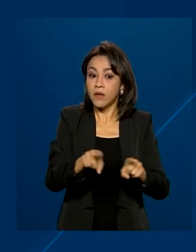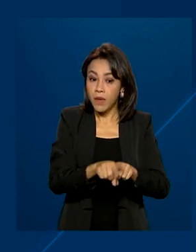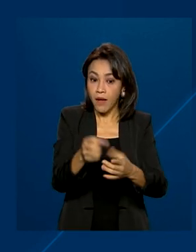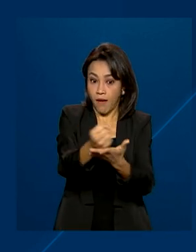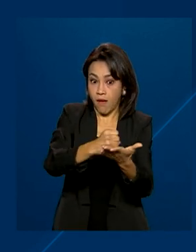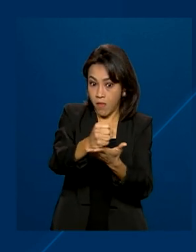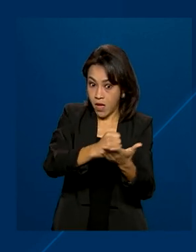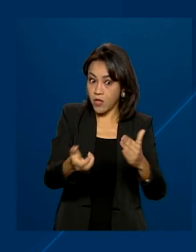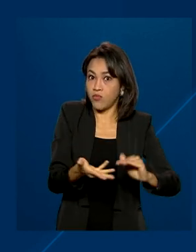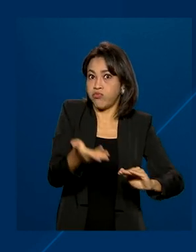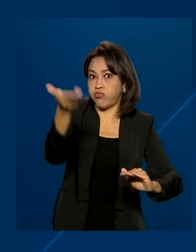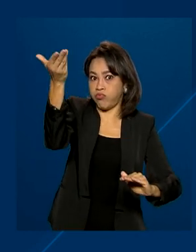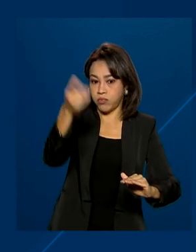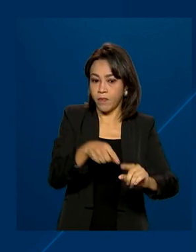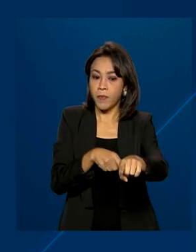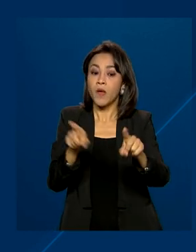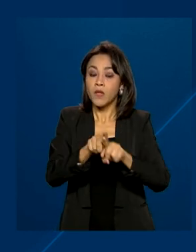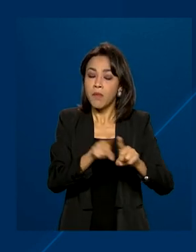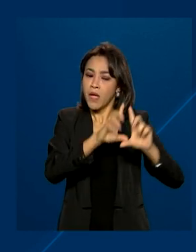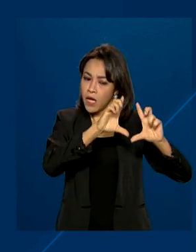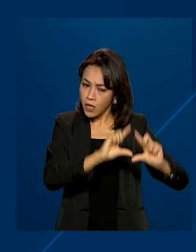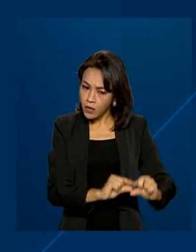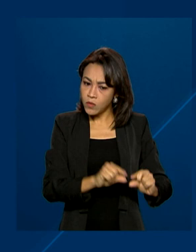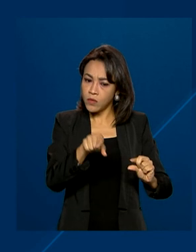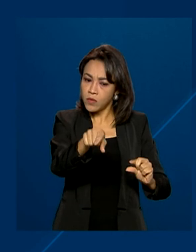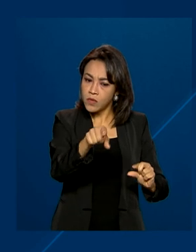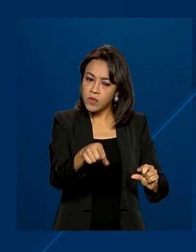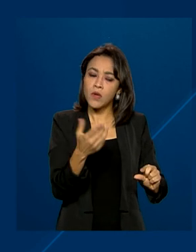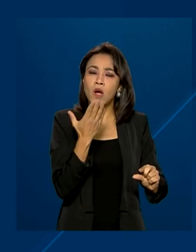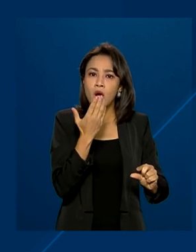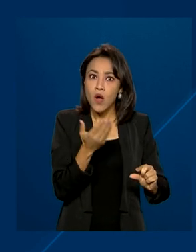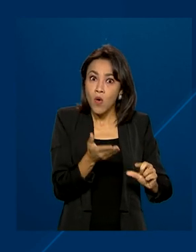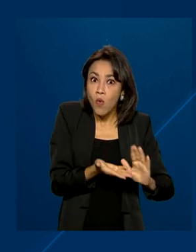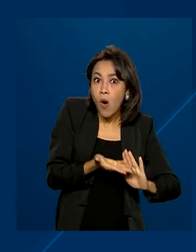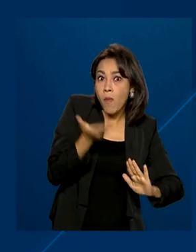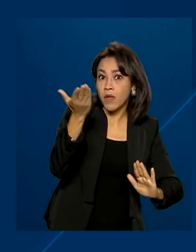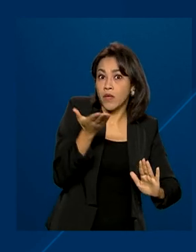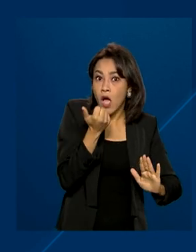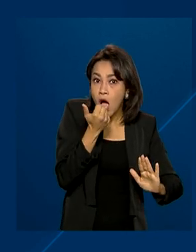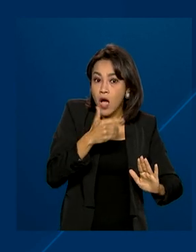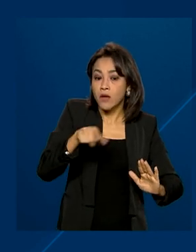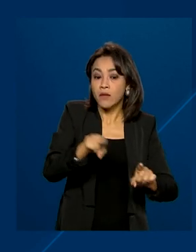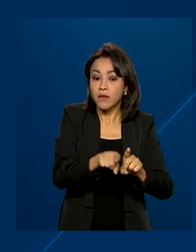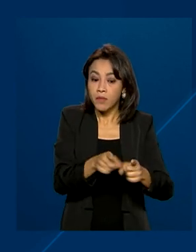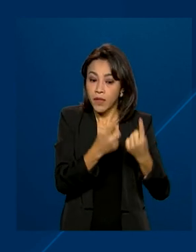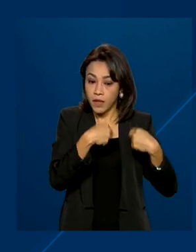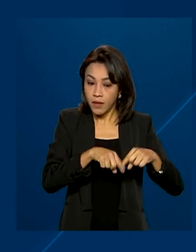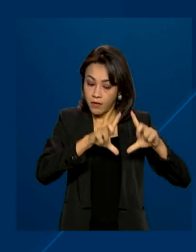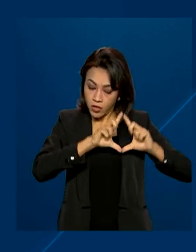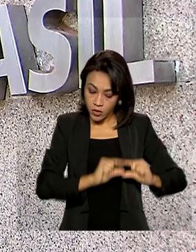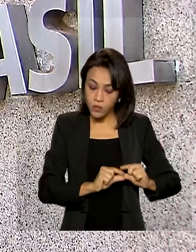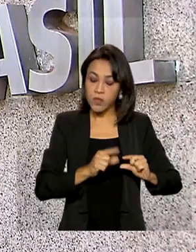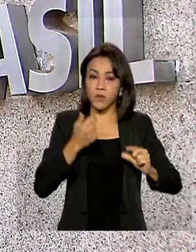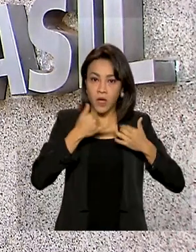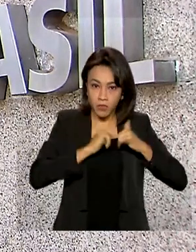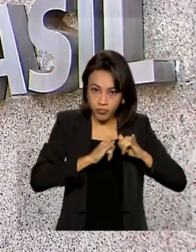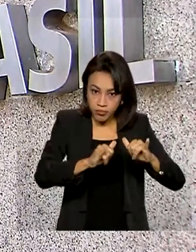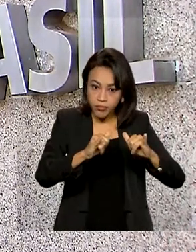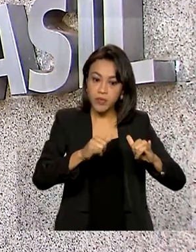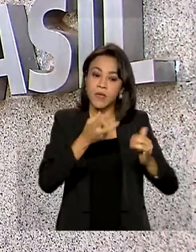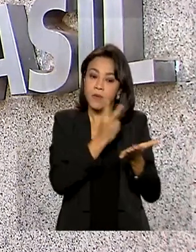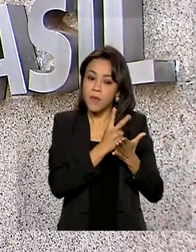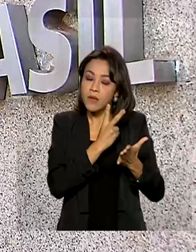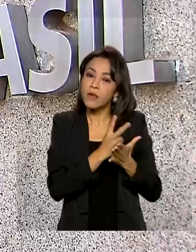o índice para baixo foram a desaceleração do aumento do preço dos alimentos e a queda no custo da energia elétrica. Mesmo